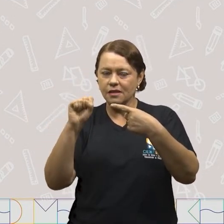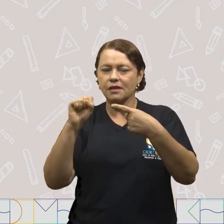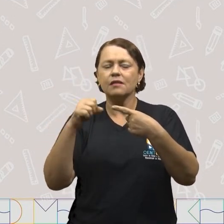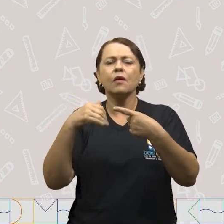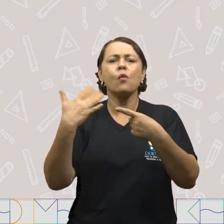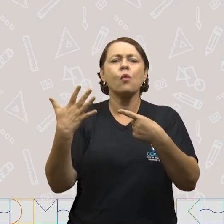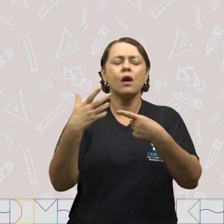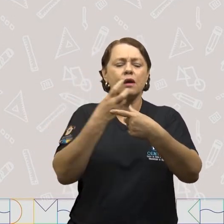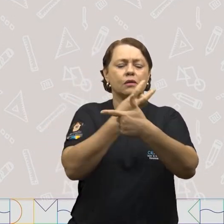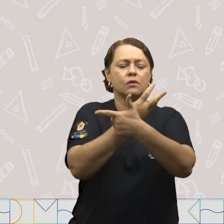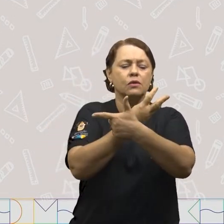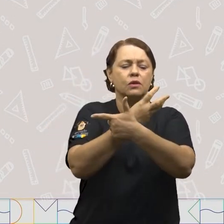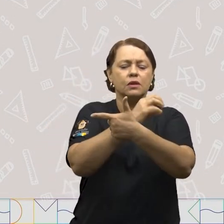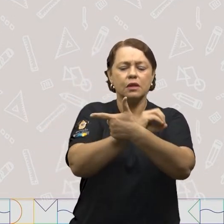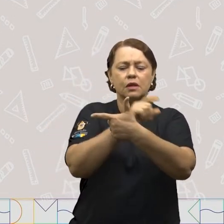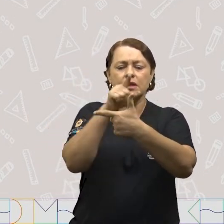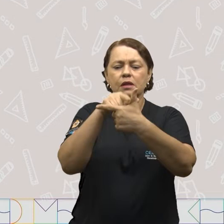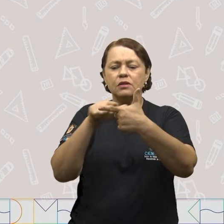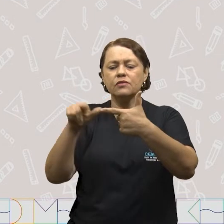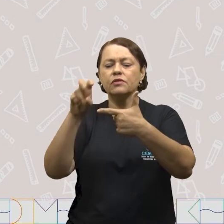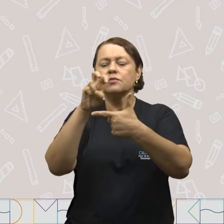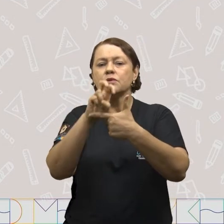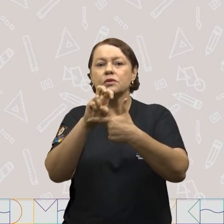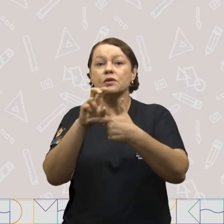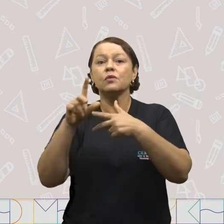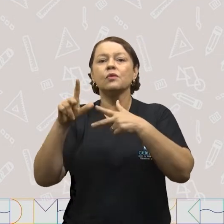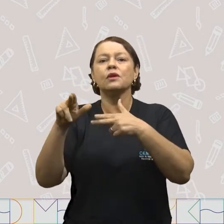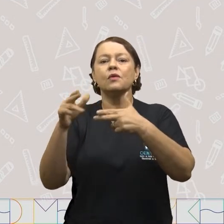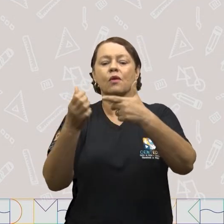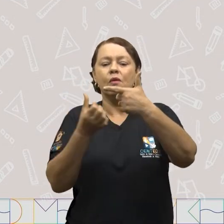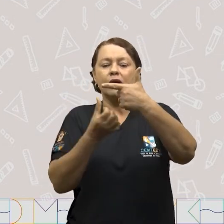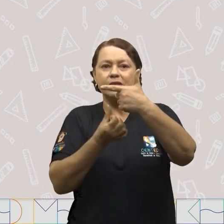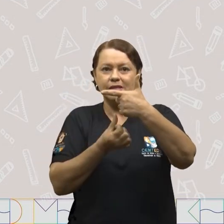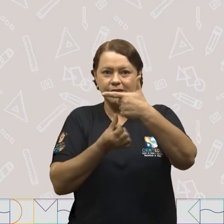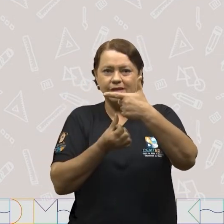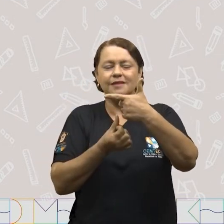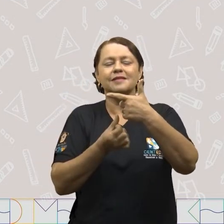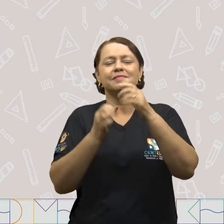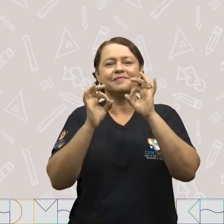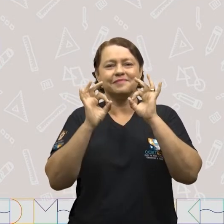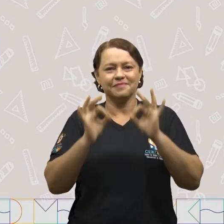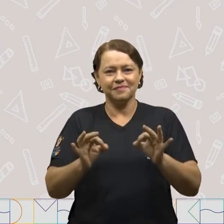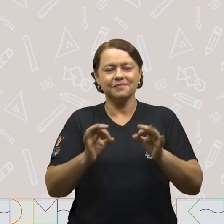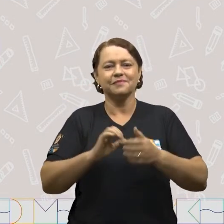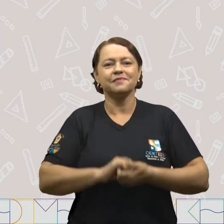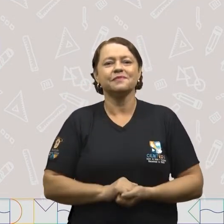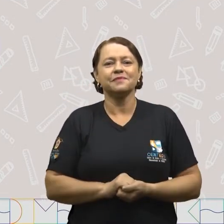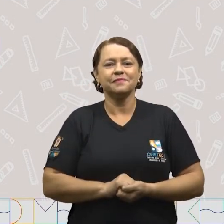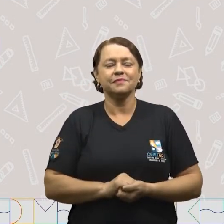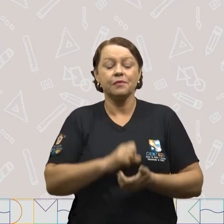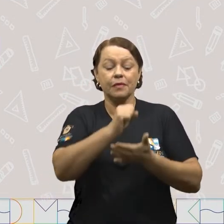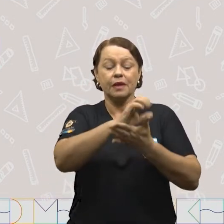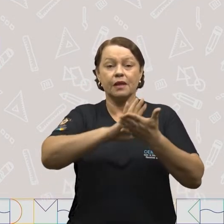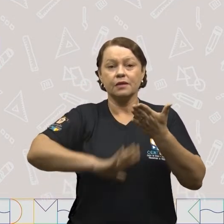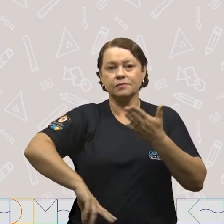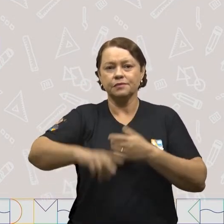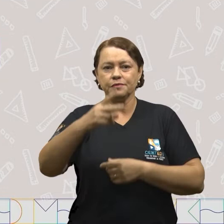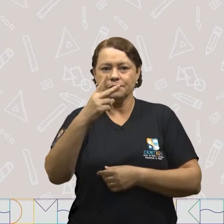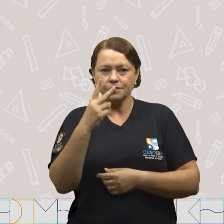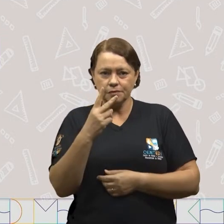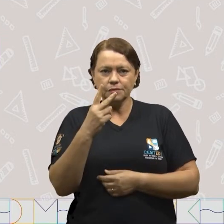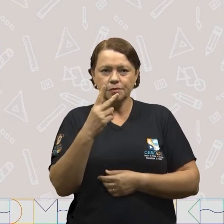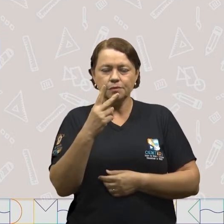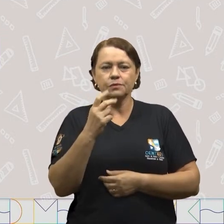Trinta dividido para cinco é igual a seis. Muito bem. Atividade número dois.